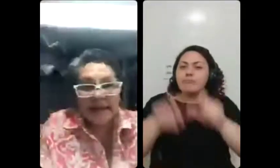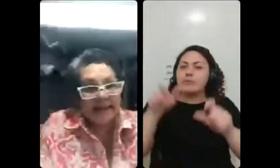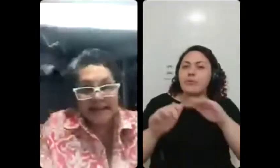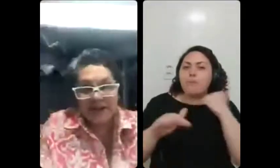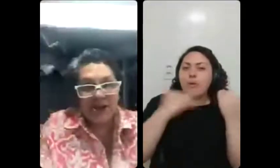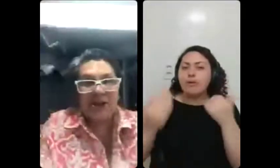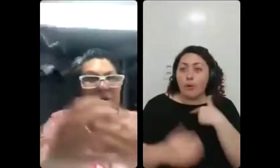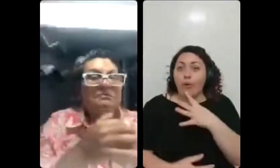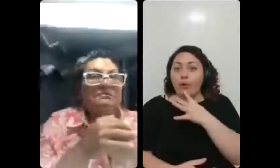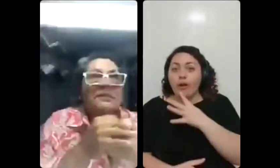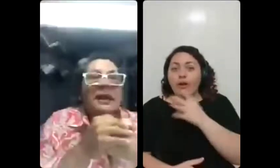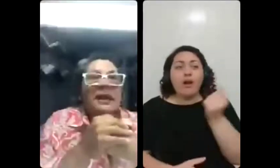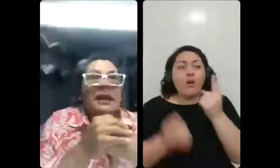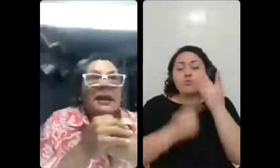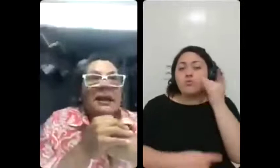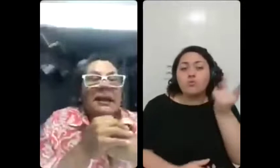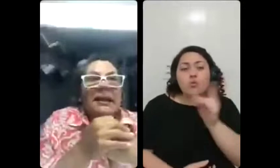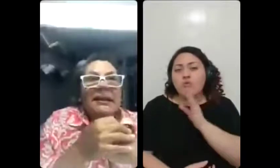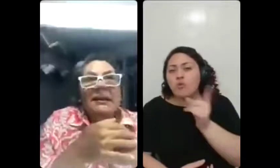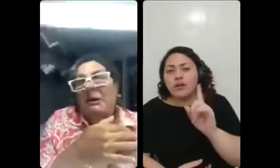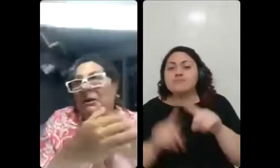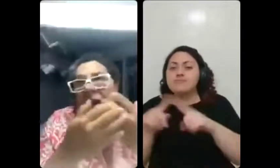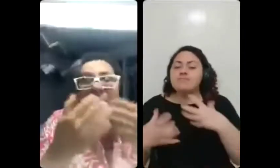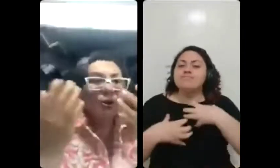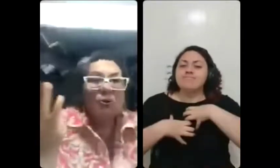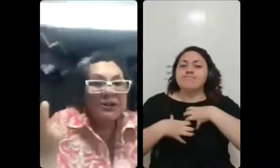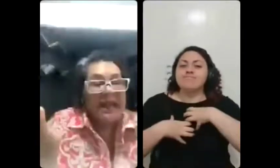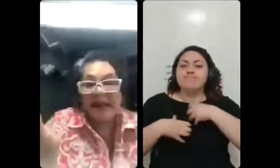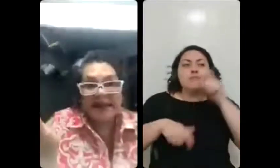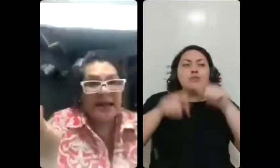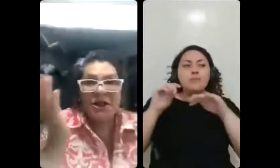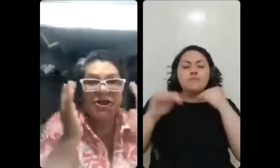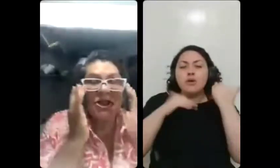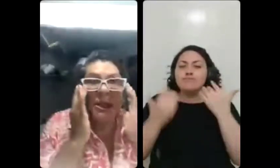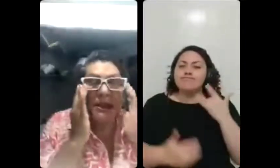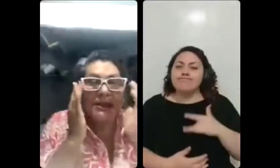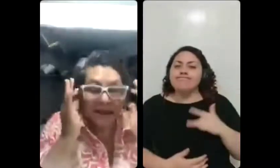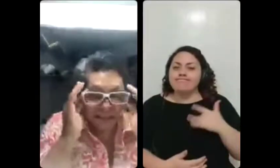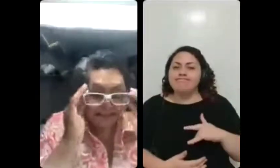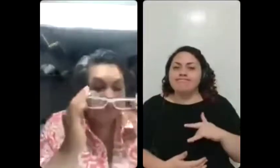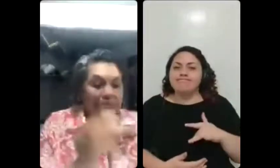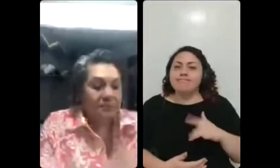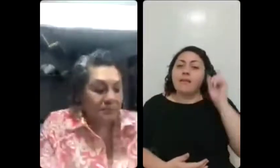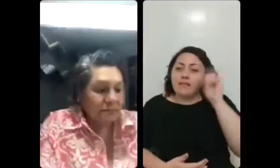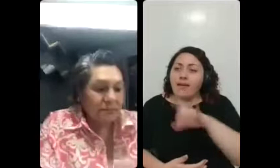sabia que existiam. E eu acho que é por todos eles que a gente tem que